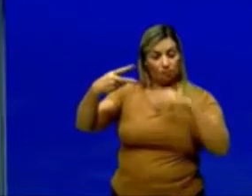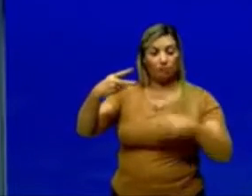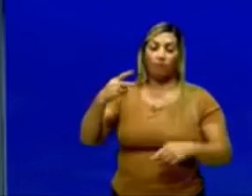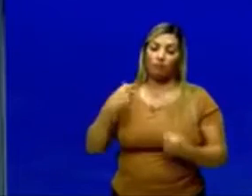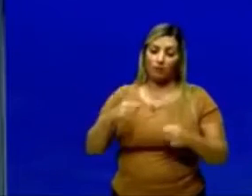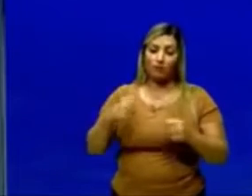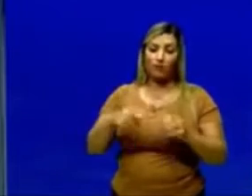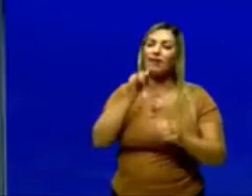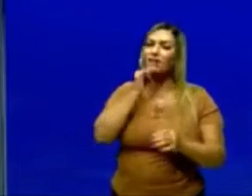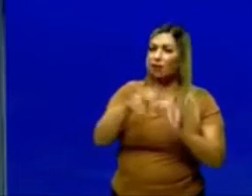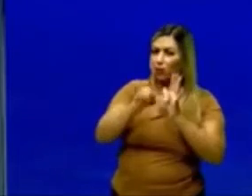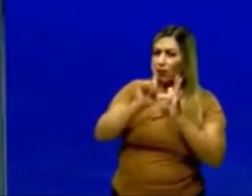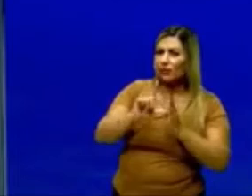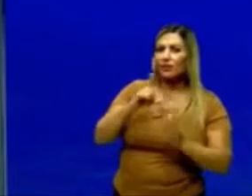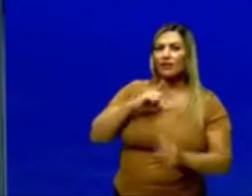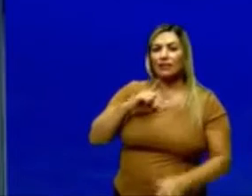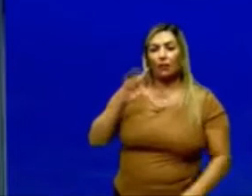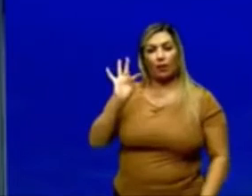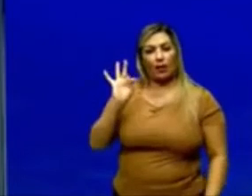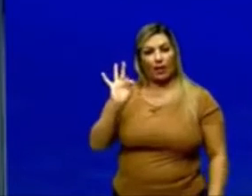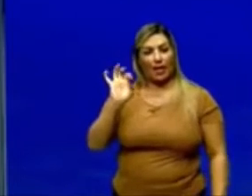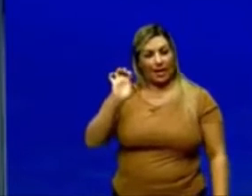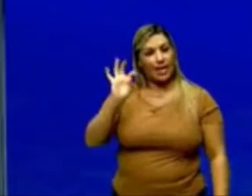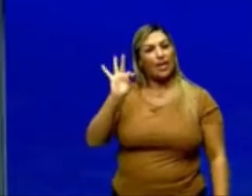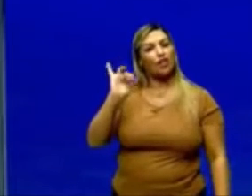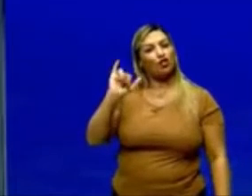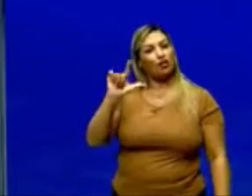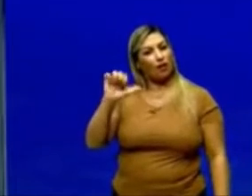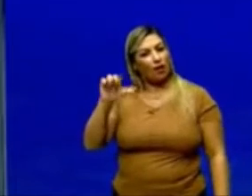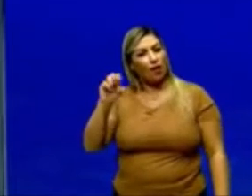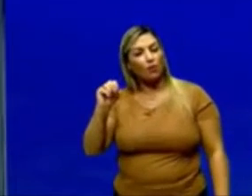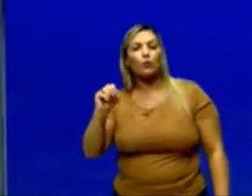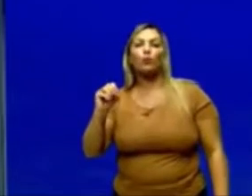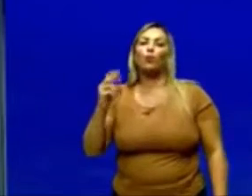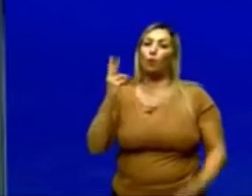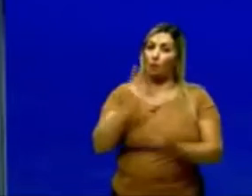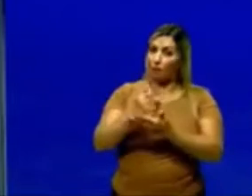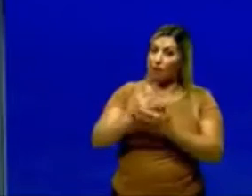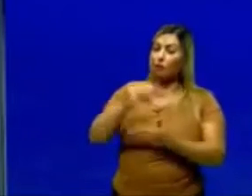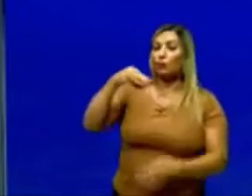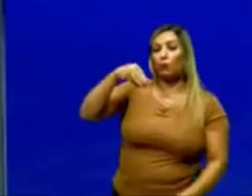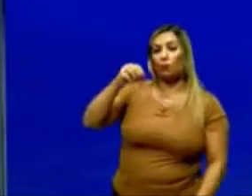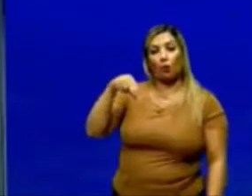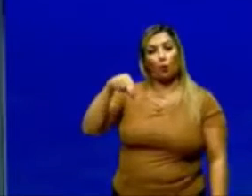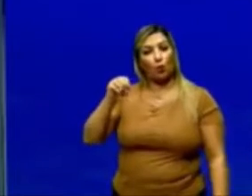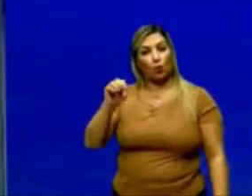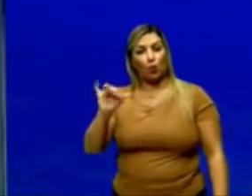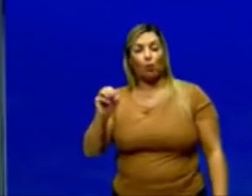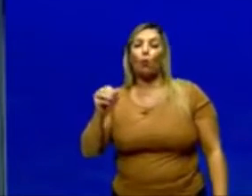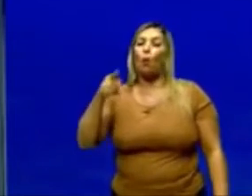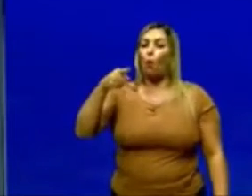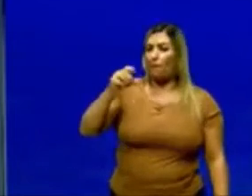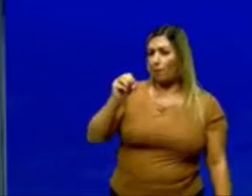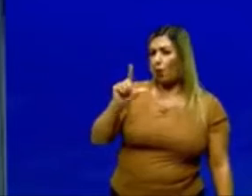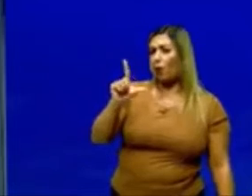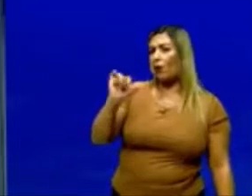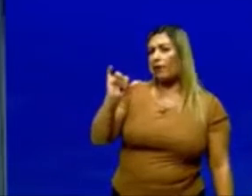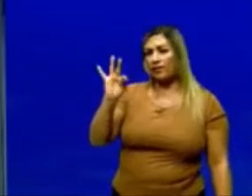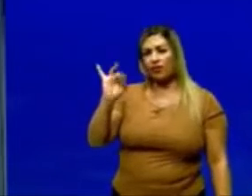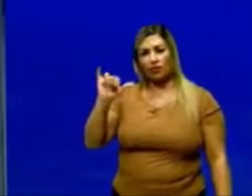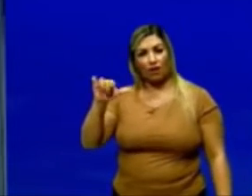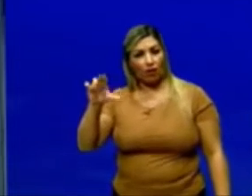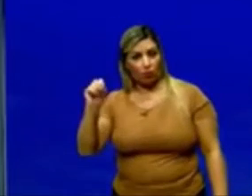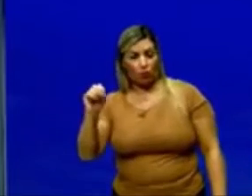Eu tenho o eteno, né, o etileno, e aí eu tenho o mesmo monômero e vai formar o polietileno, certo? Eu tenho